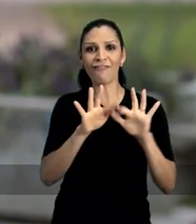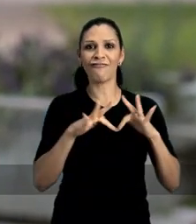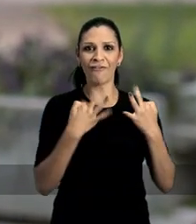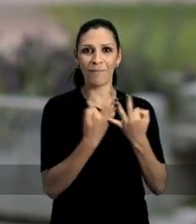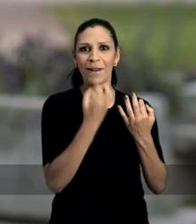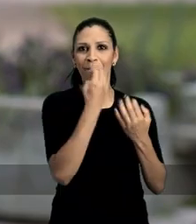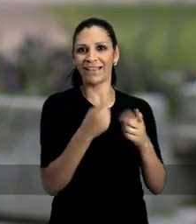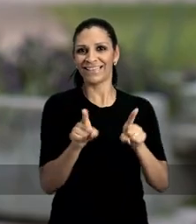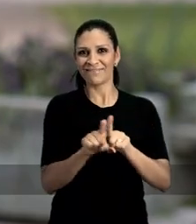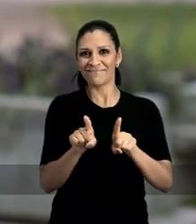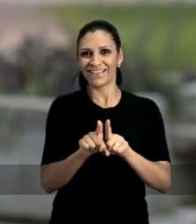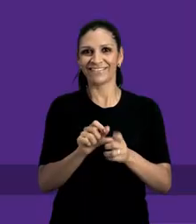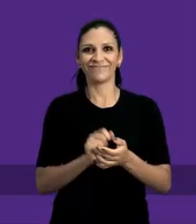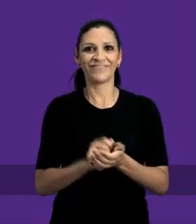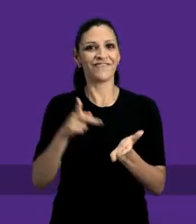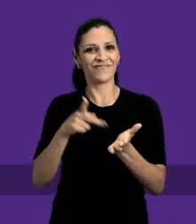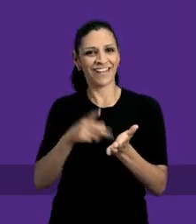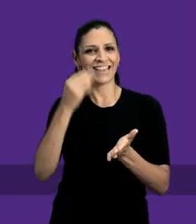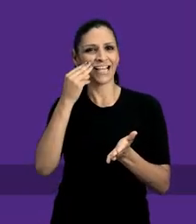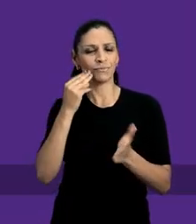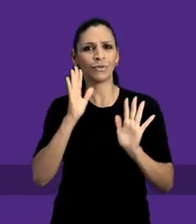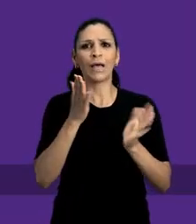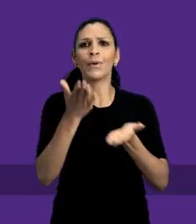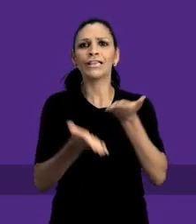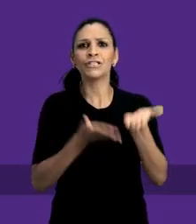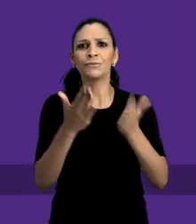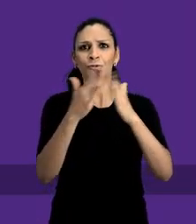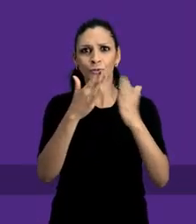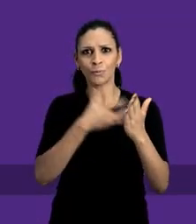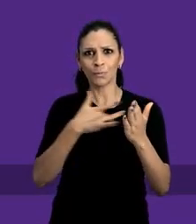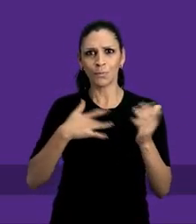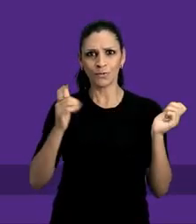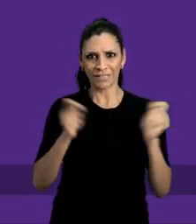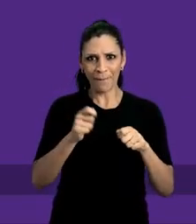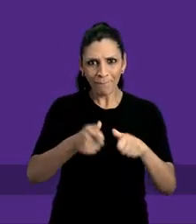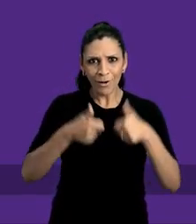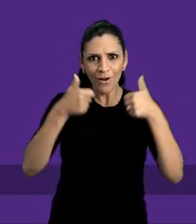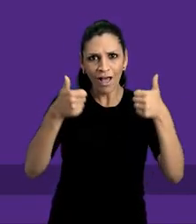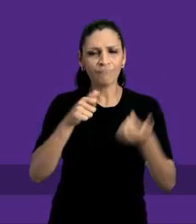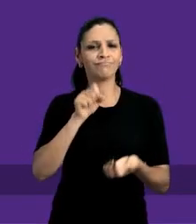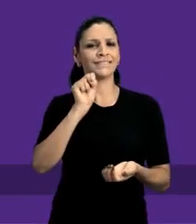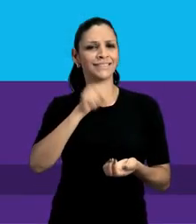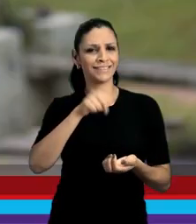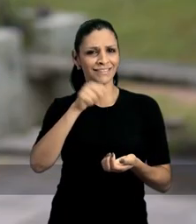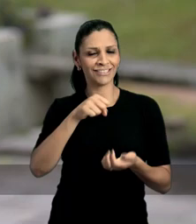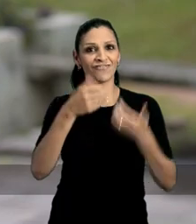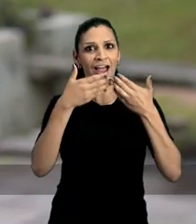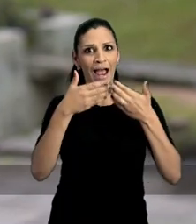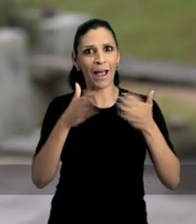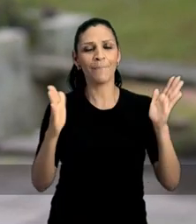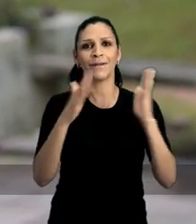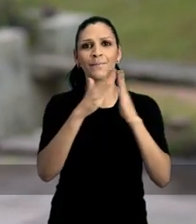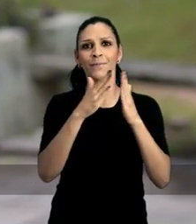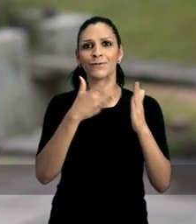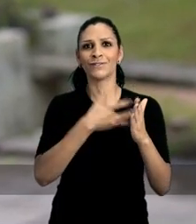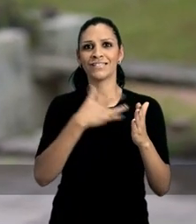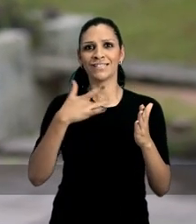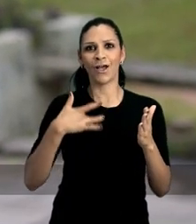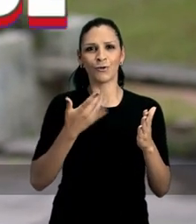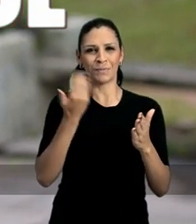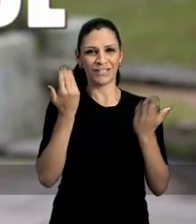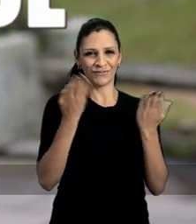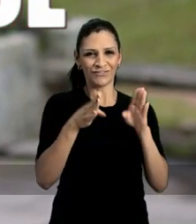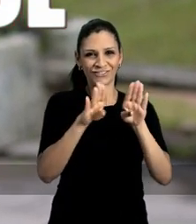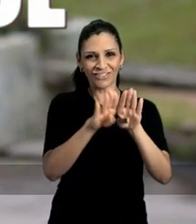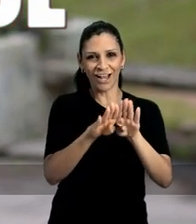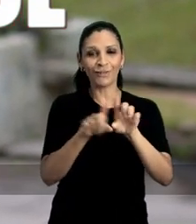bem, toda a família está bem. Boa, Manu. E o atendimento nos postos, tem como melhorar? Sim. Nós vamos reabrir postos de